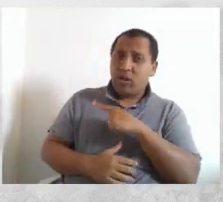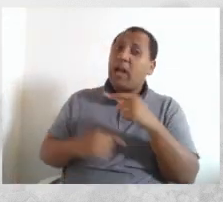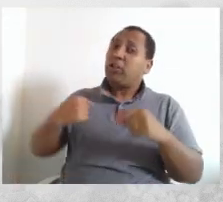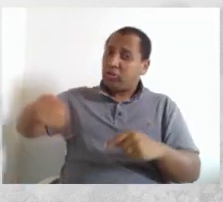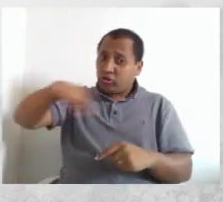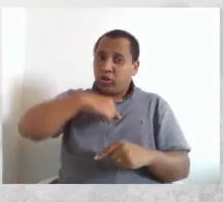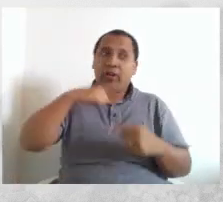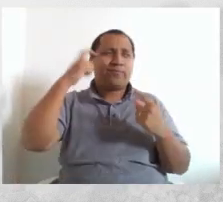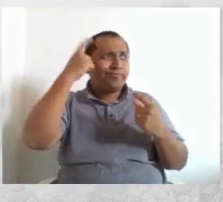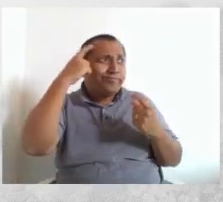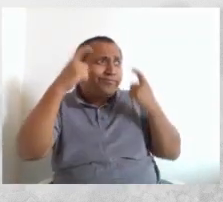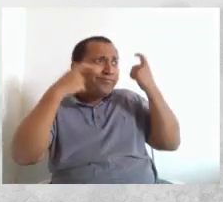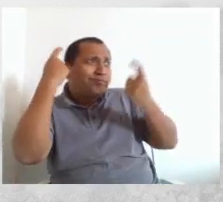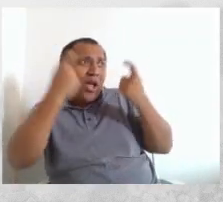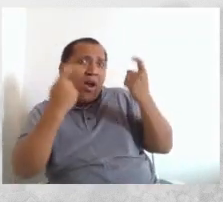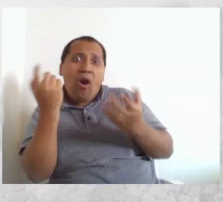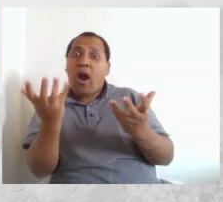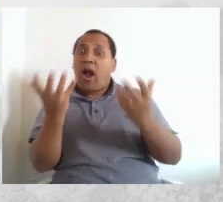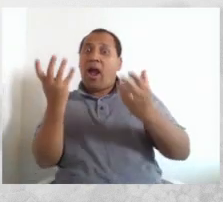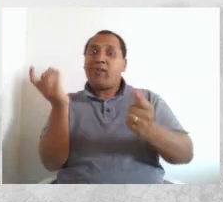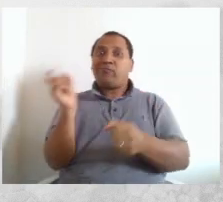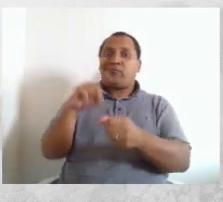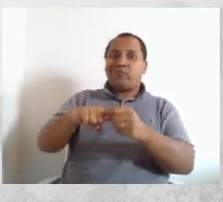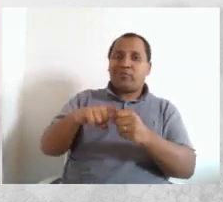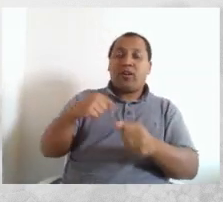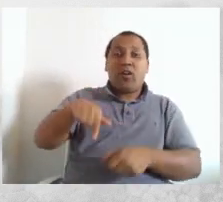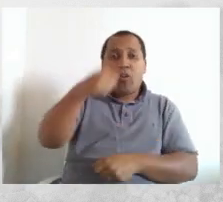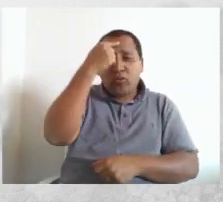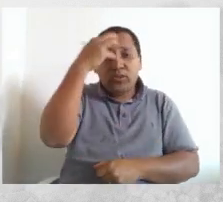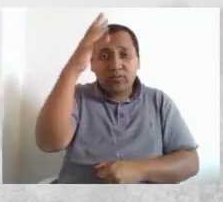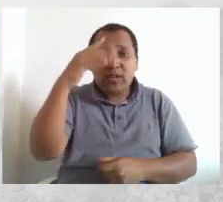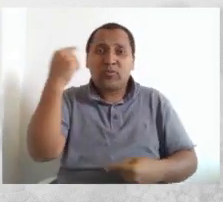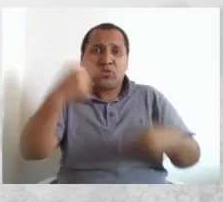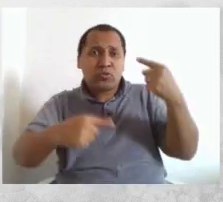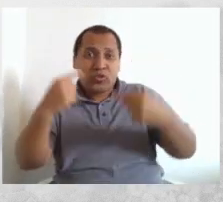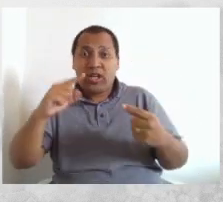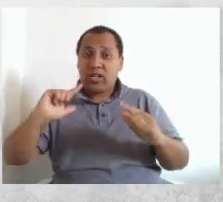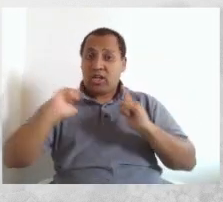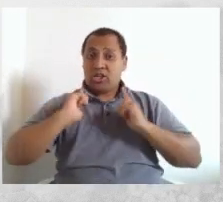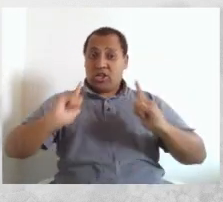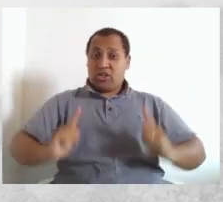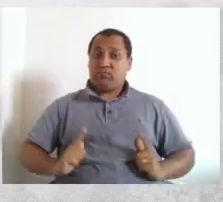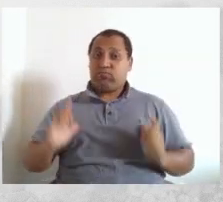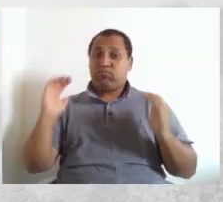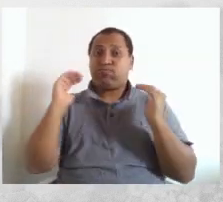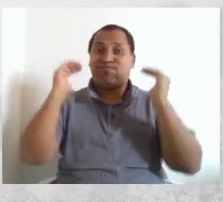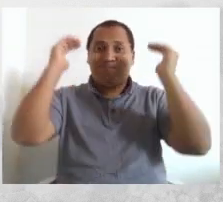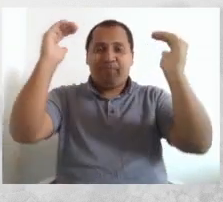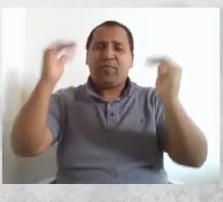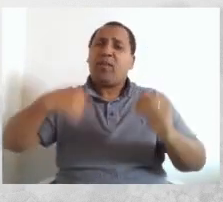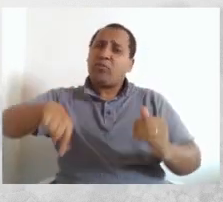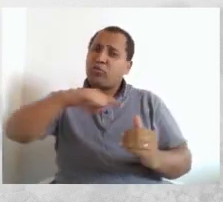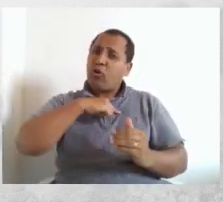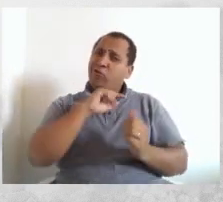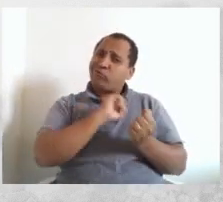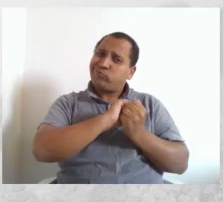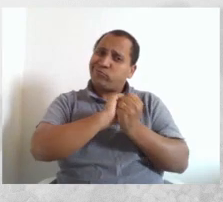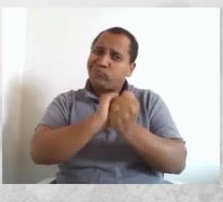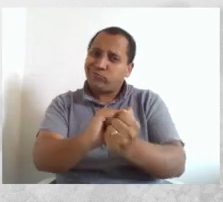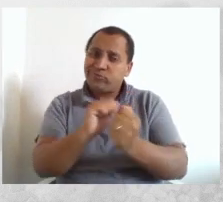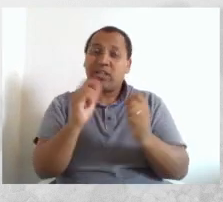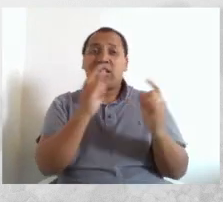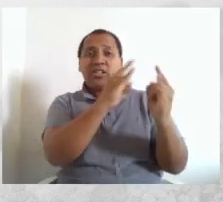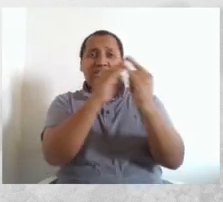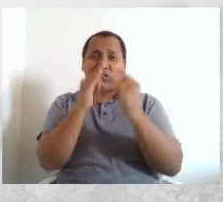preocupação nossa. A Unipampa vem pensando e discutindo em nível de gestão superior. Nós estamos acompanhando